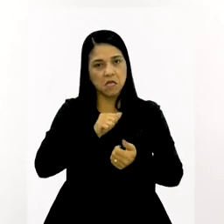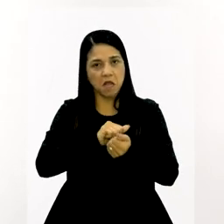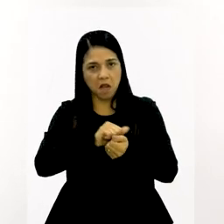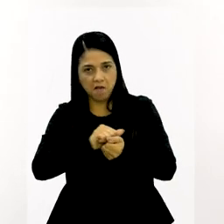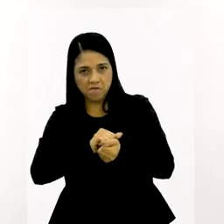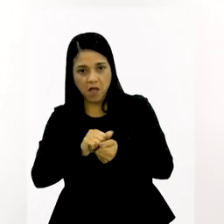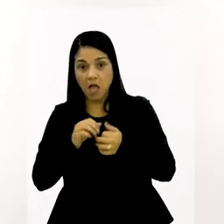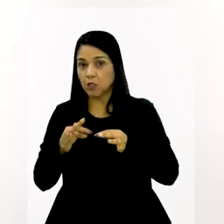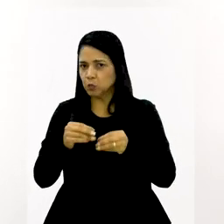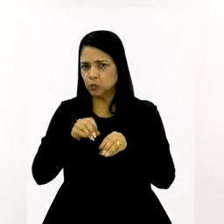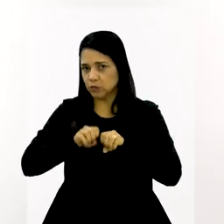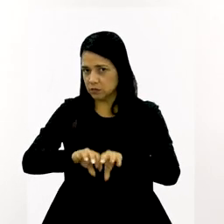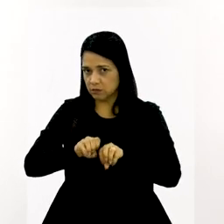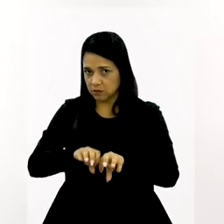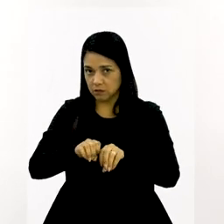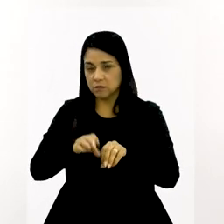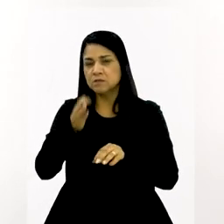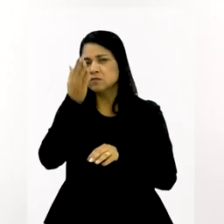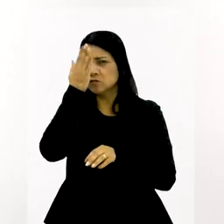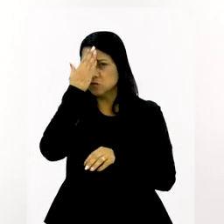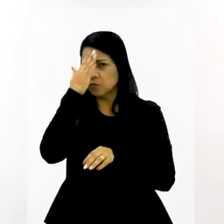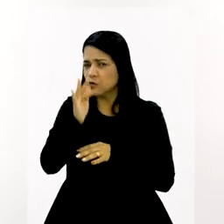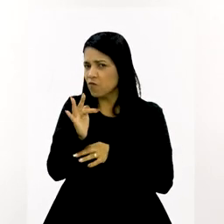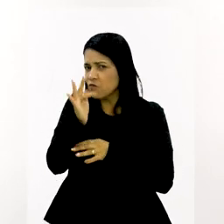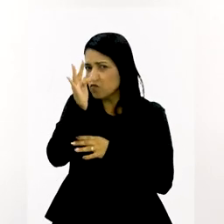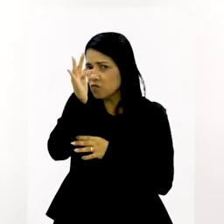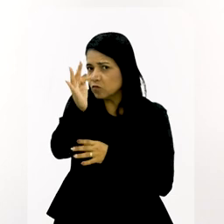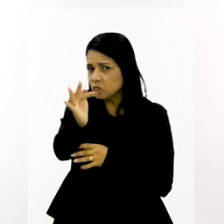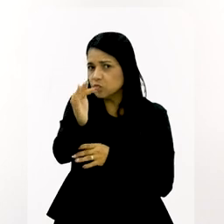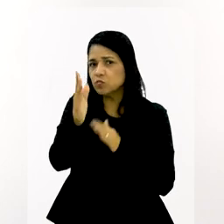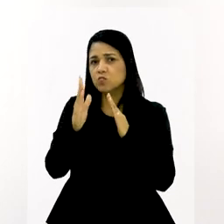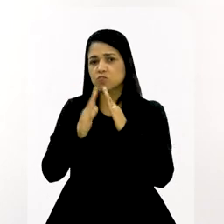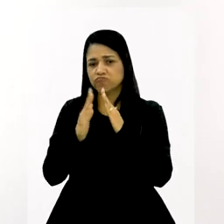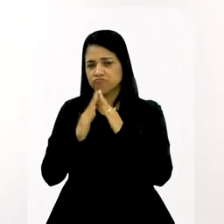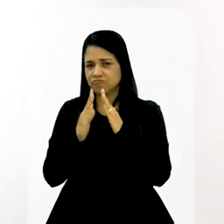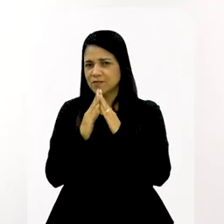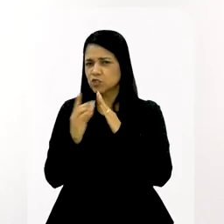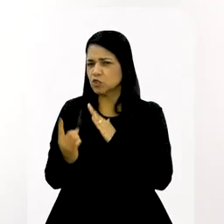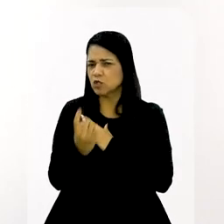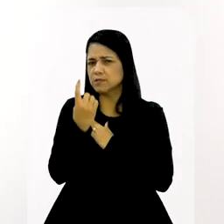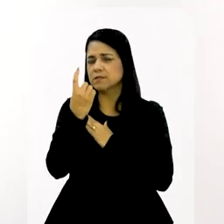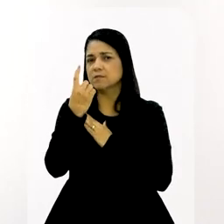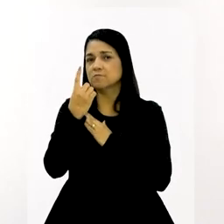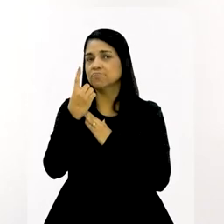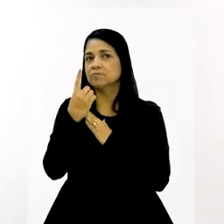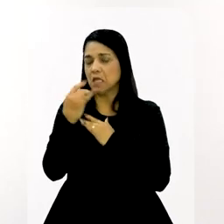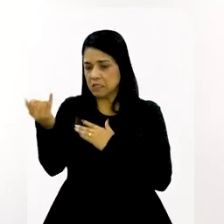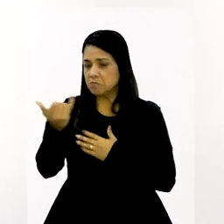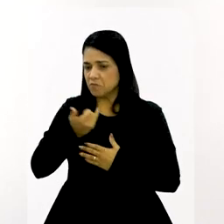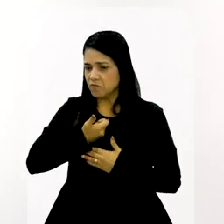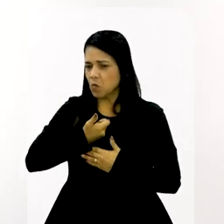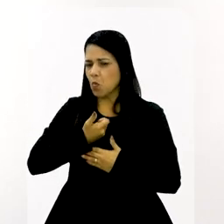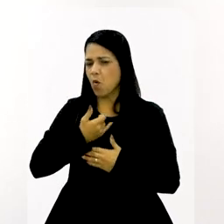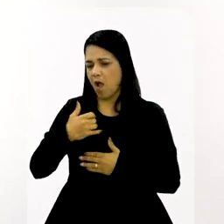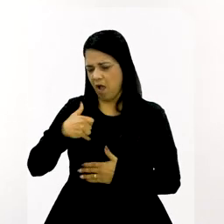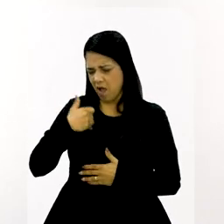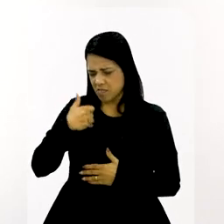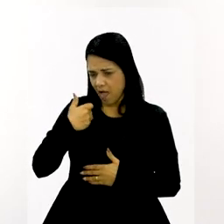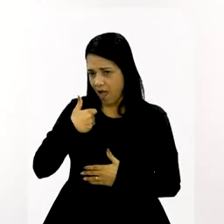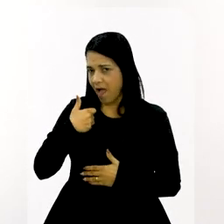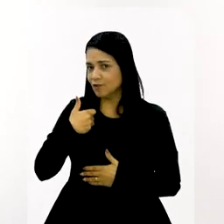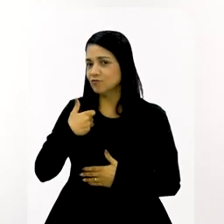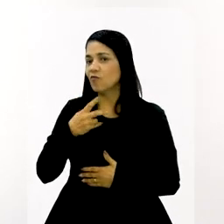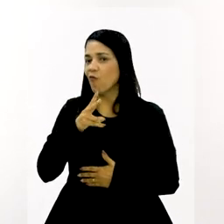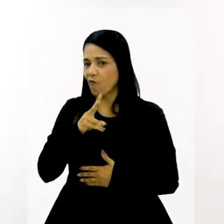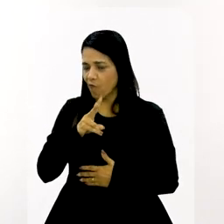lavar, a cozinhar, a tudo. Porque sempre soube que eles iam morar sozinhos, eles sempre disseram isso, que numa